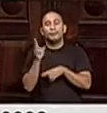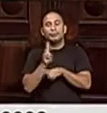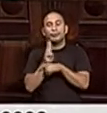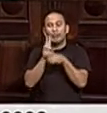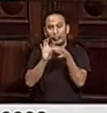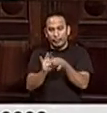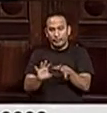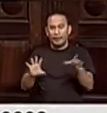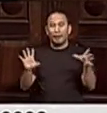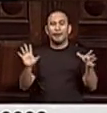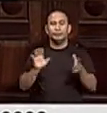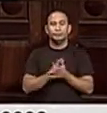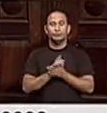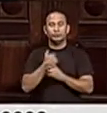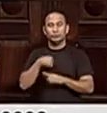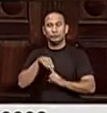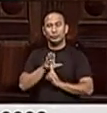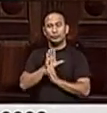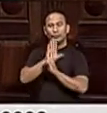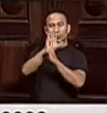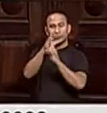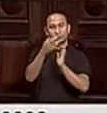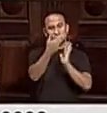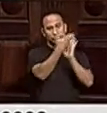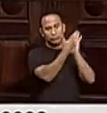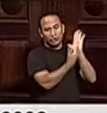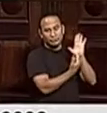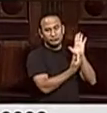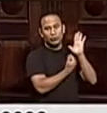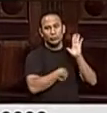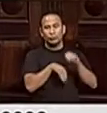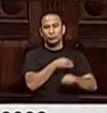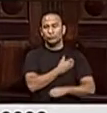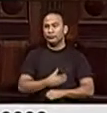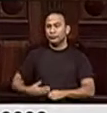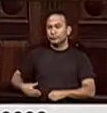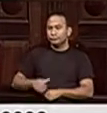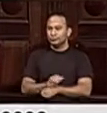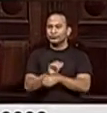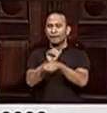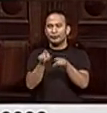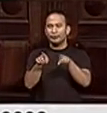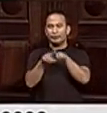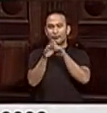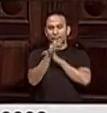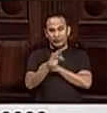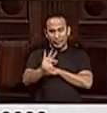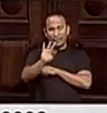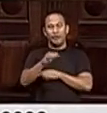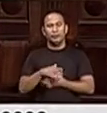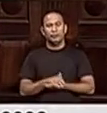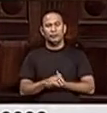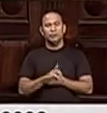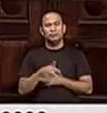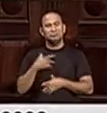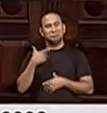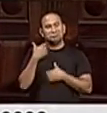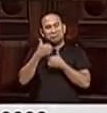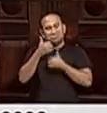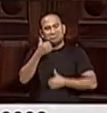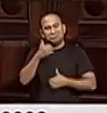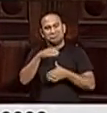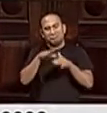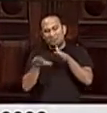liberado. Isso mostra a relação do governo do Estado com o governo federal, segue sendo uma relação submissa